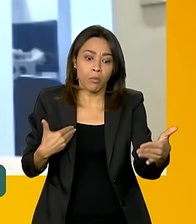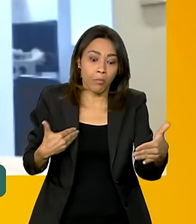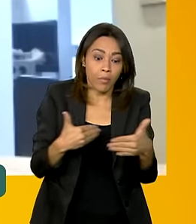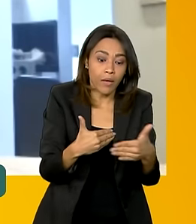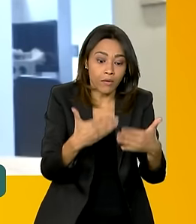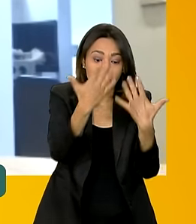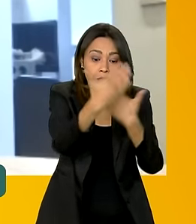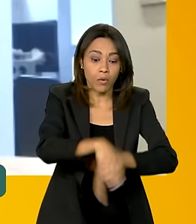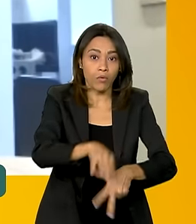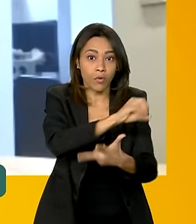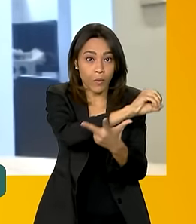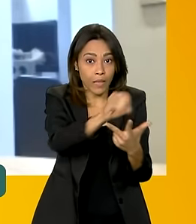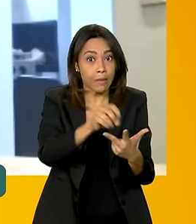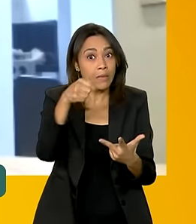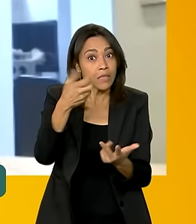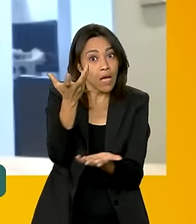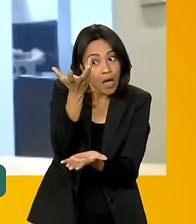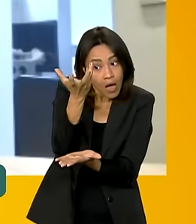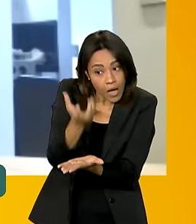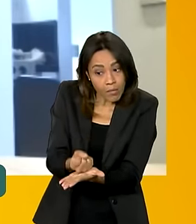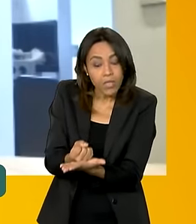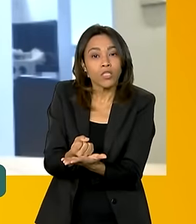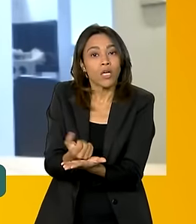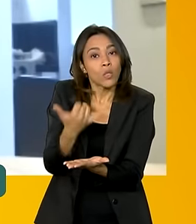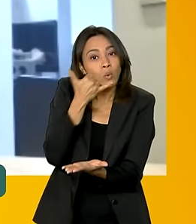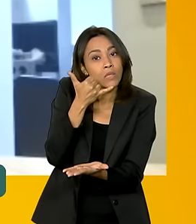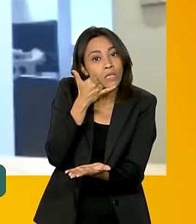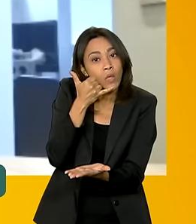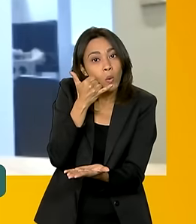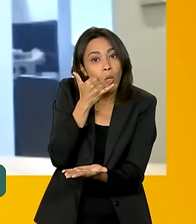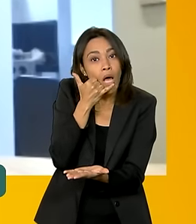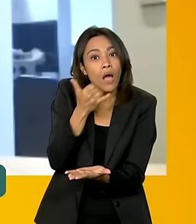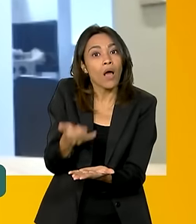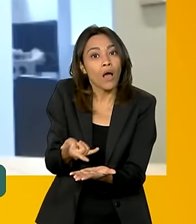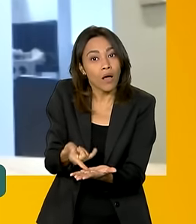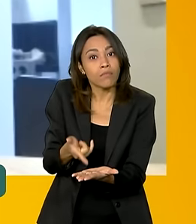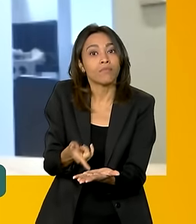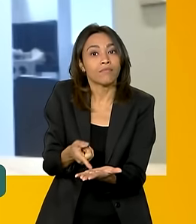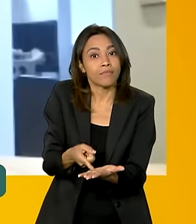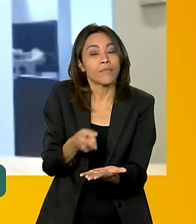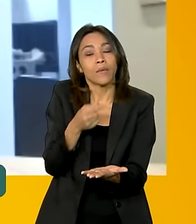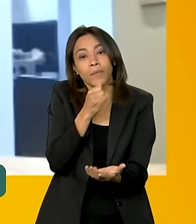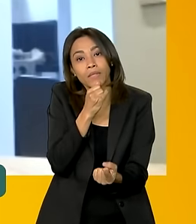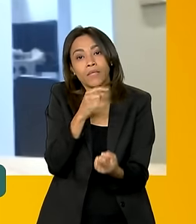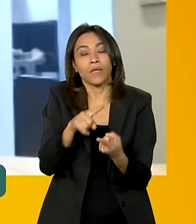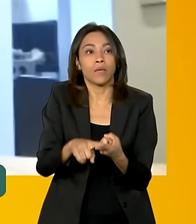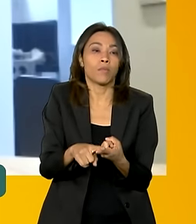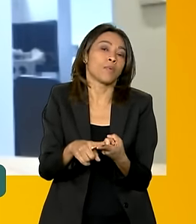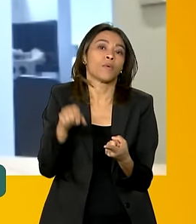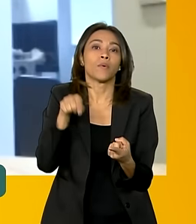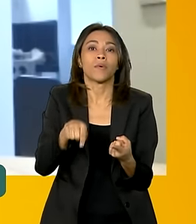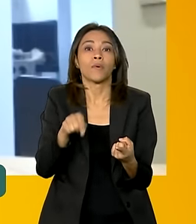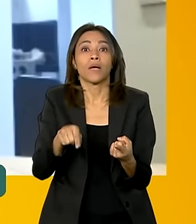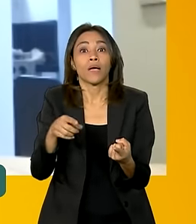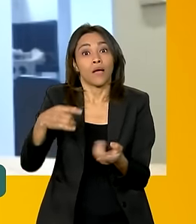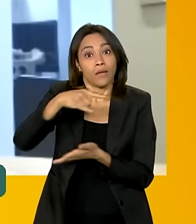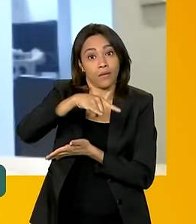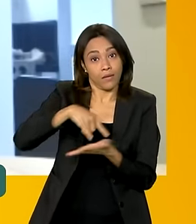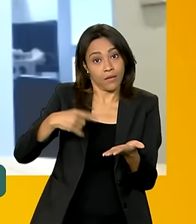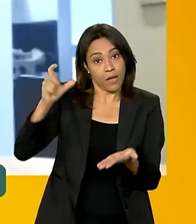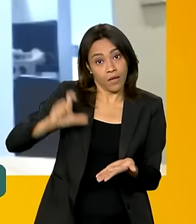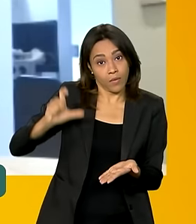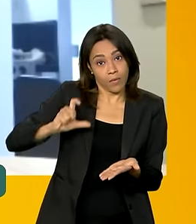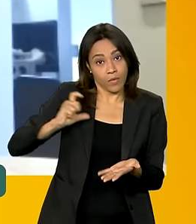ele tem que baixar no celular um dos documentos digitais previstos em edital, como a CN digital, a carteira de